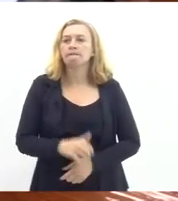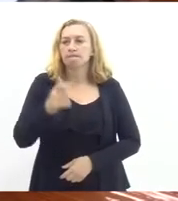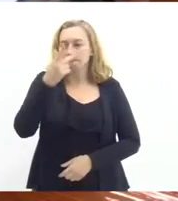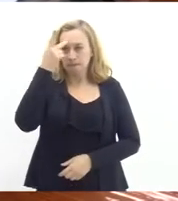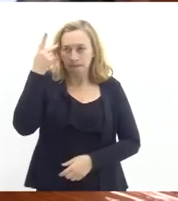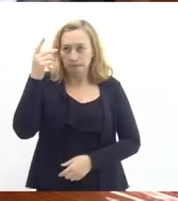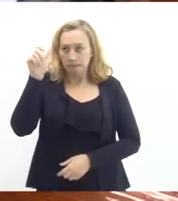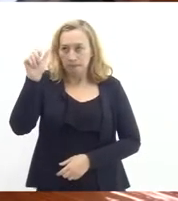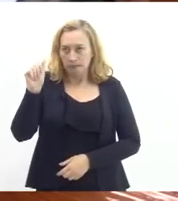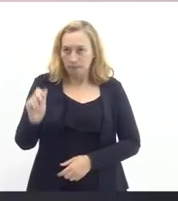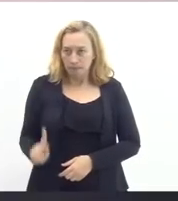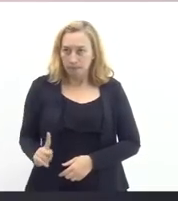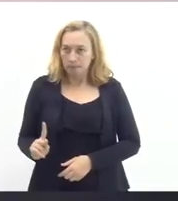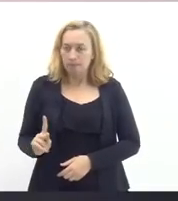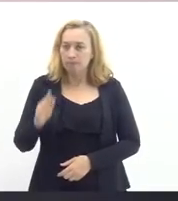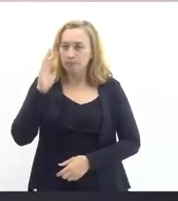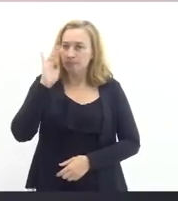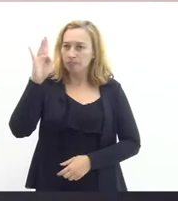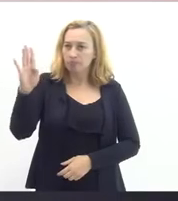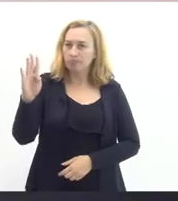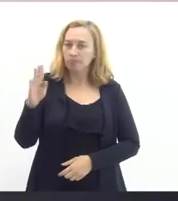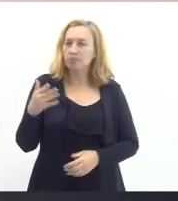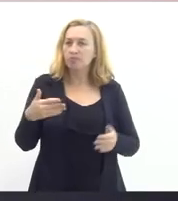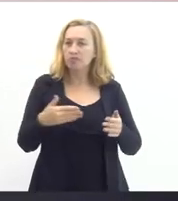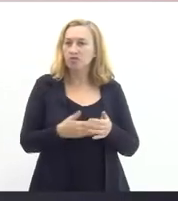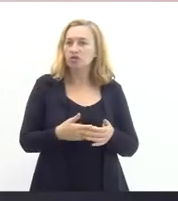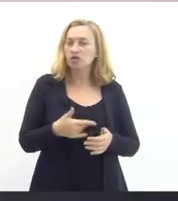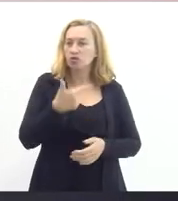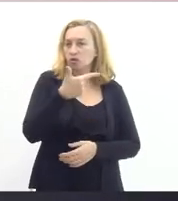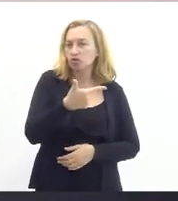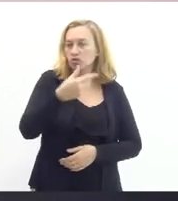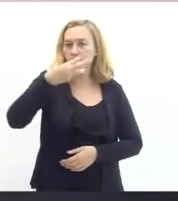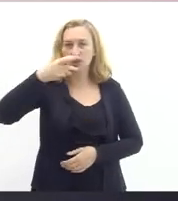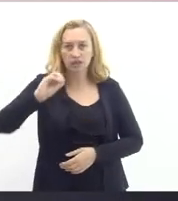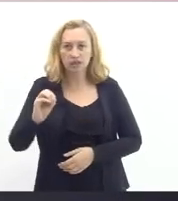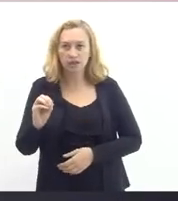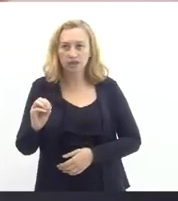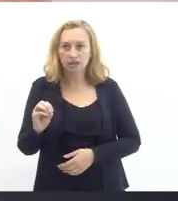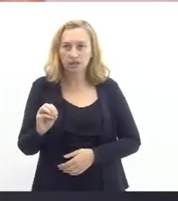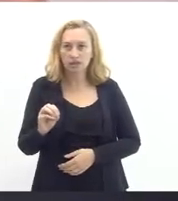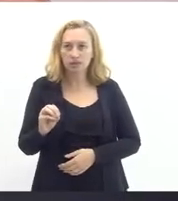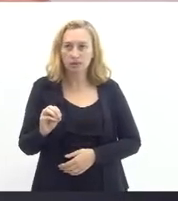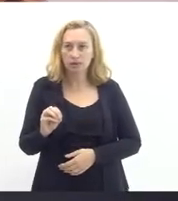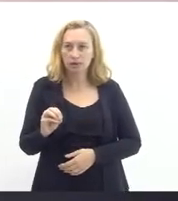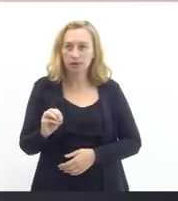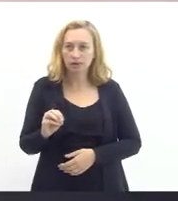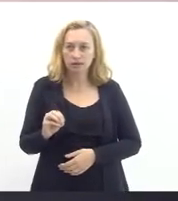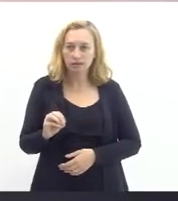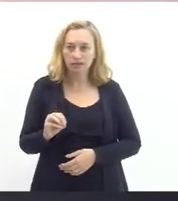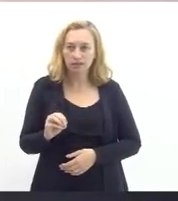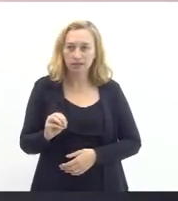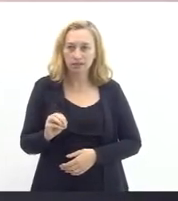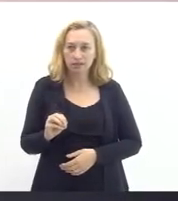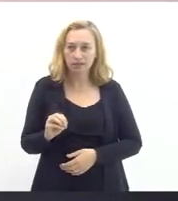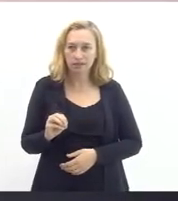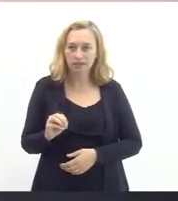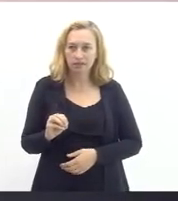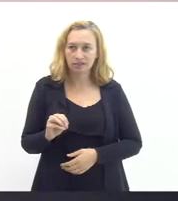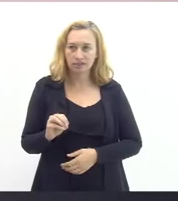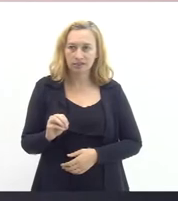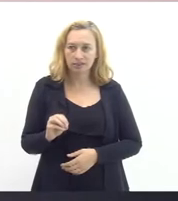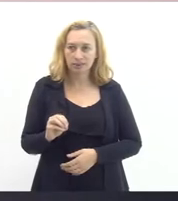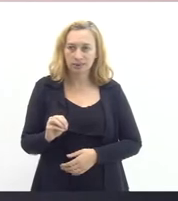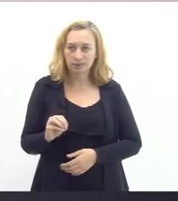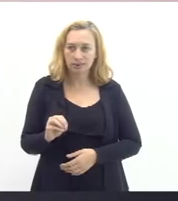aposentadorias a gente imagina que a faetec chegue em 2030 eu estou com óculos aqui né e